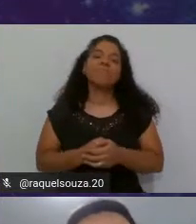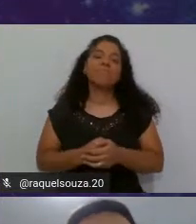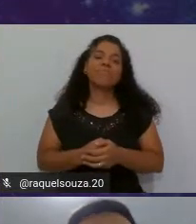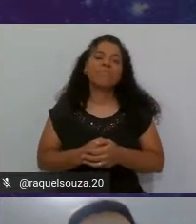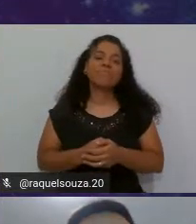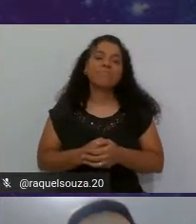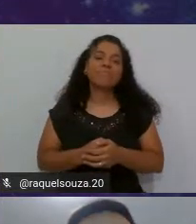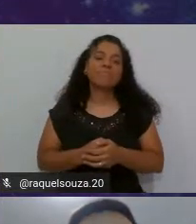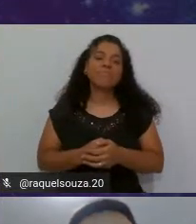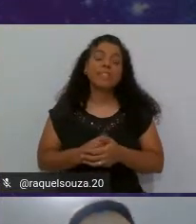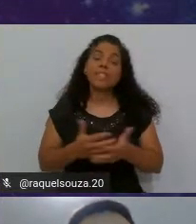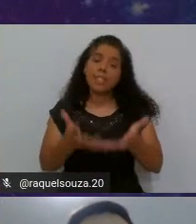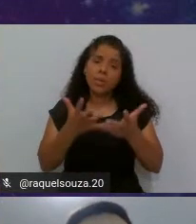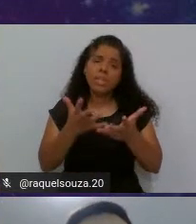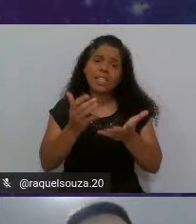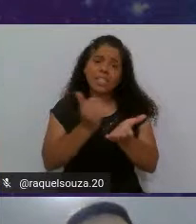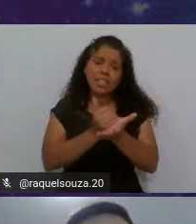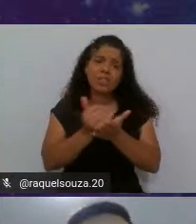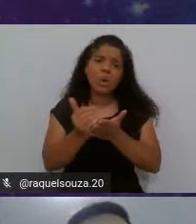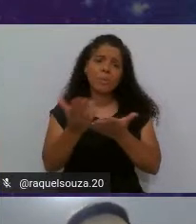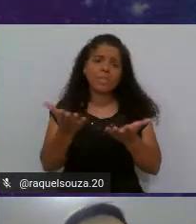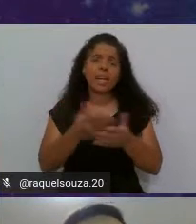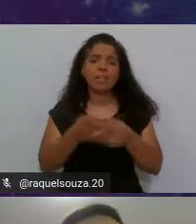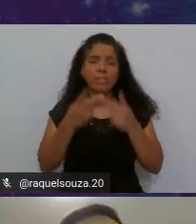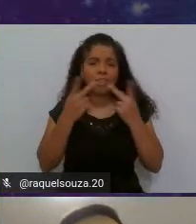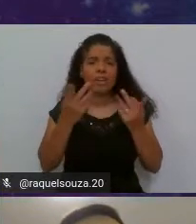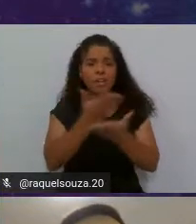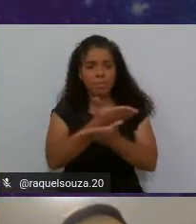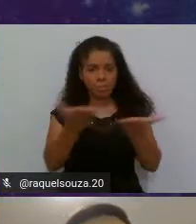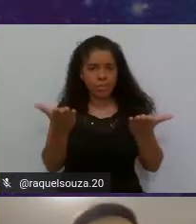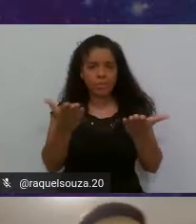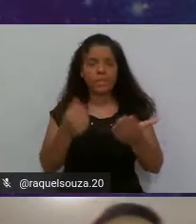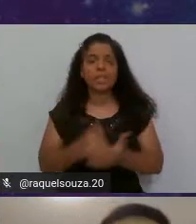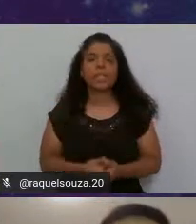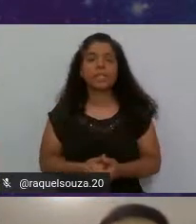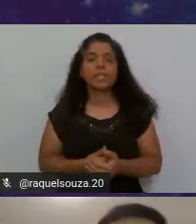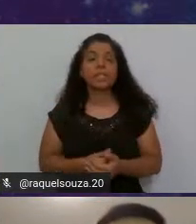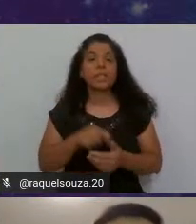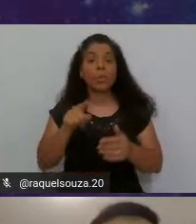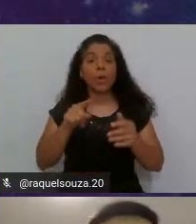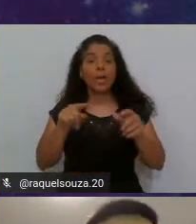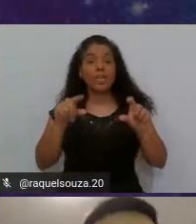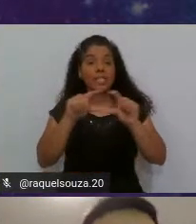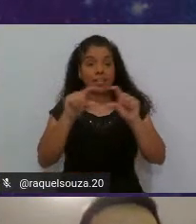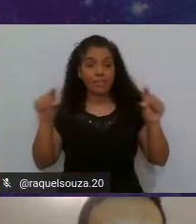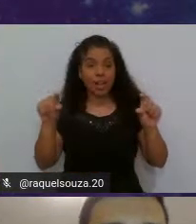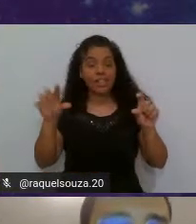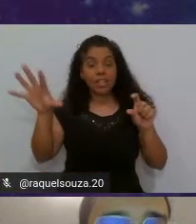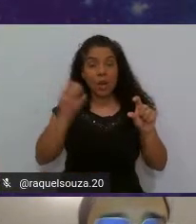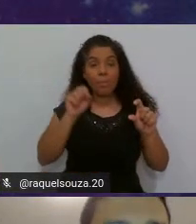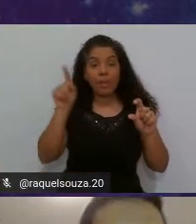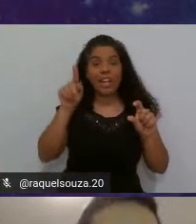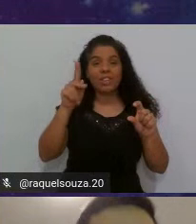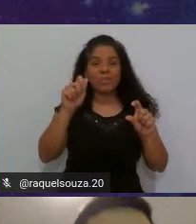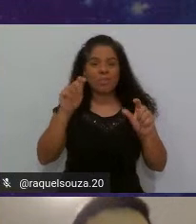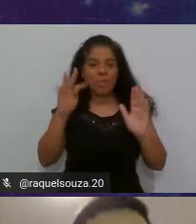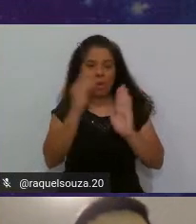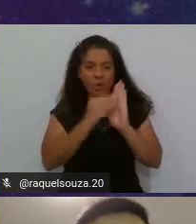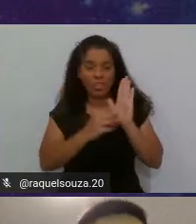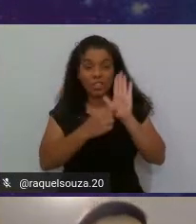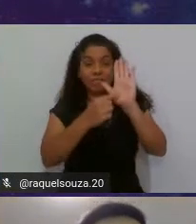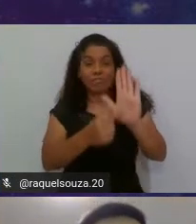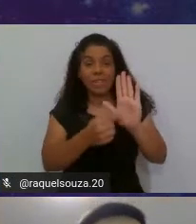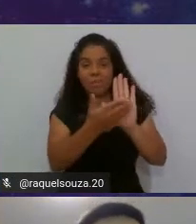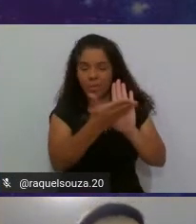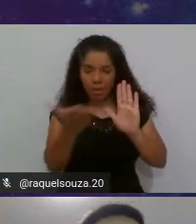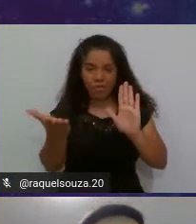E o eu queria começar a falar para vocês é com essa frase que eu tirei lá do meu post, que eu fiz questão de trazer aqui para